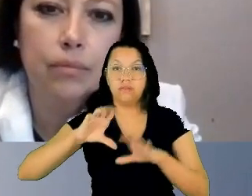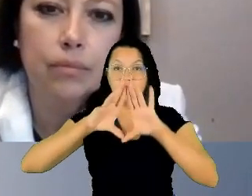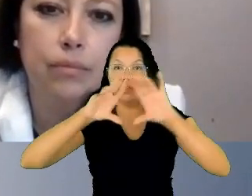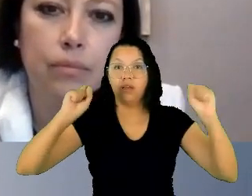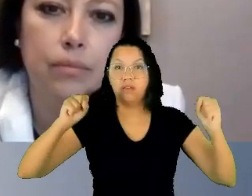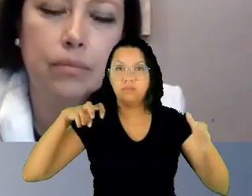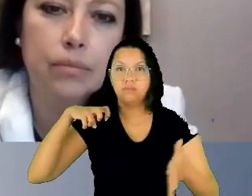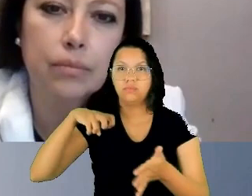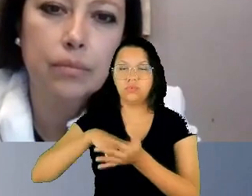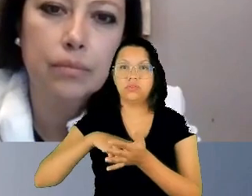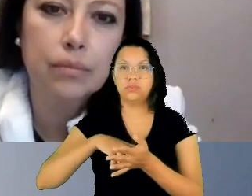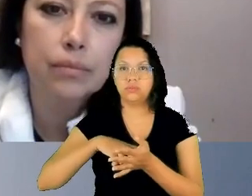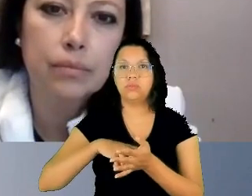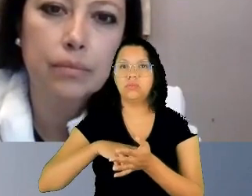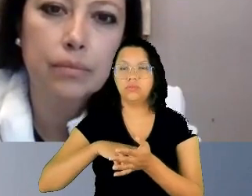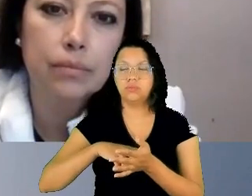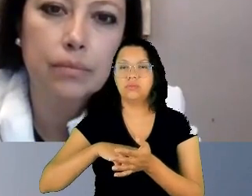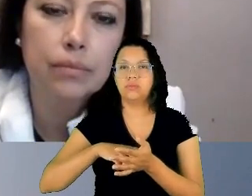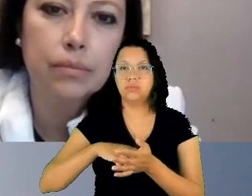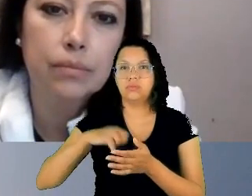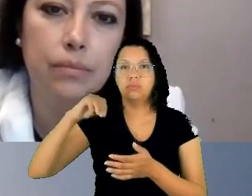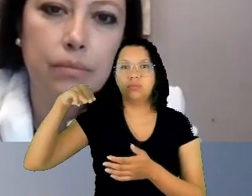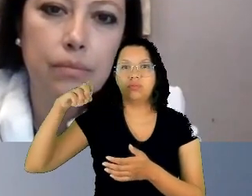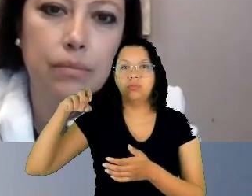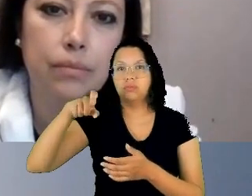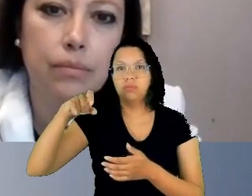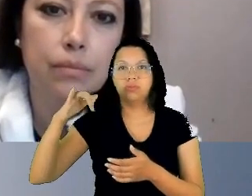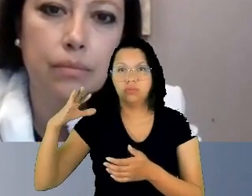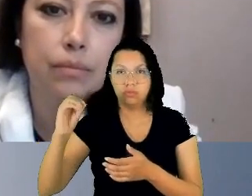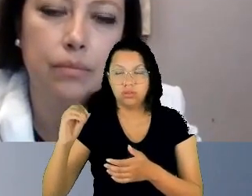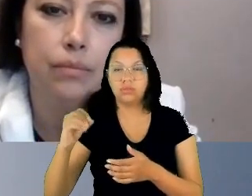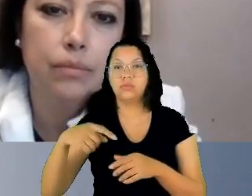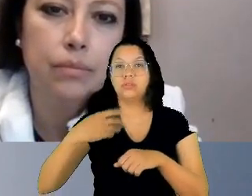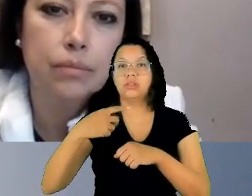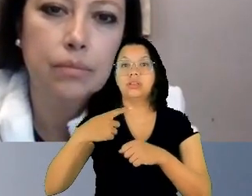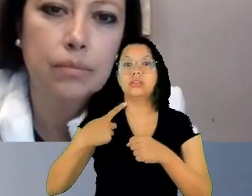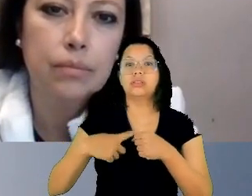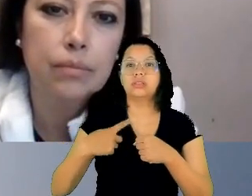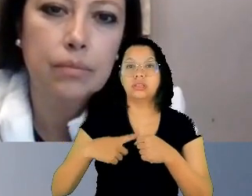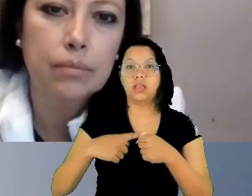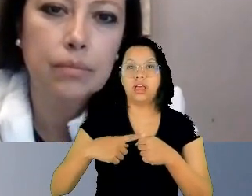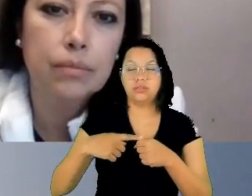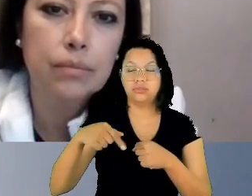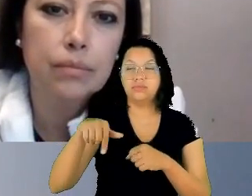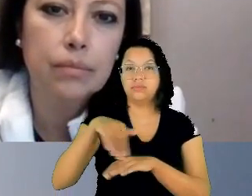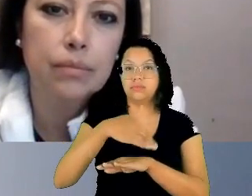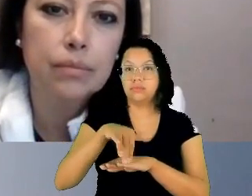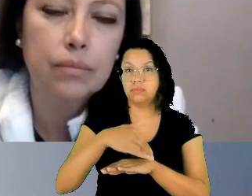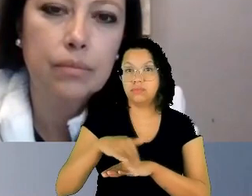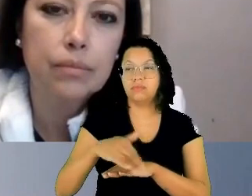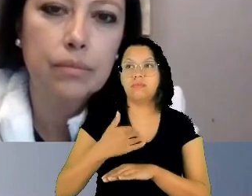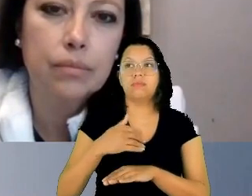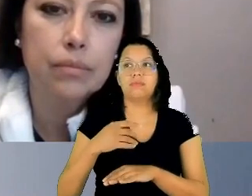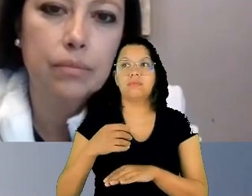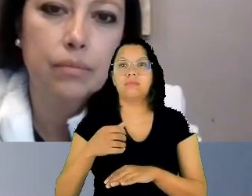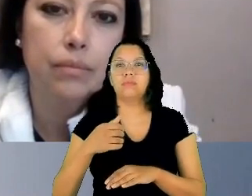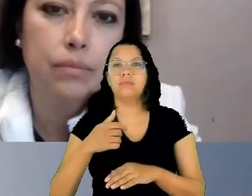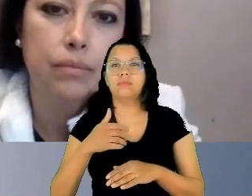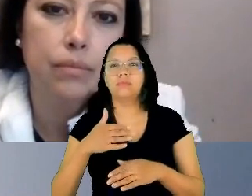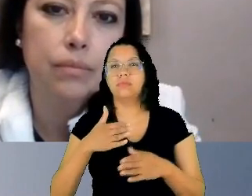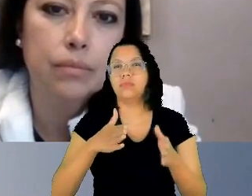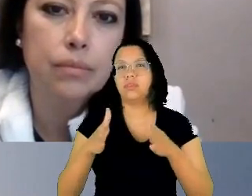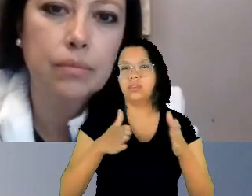morte de mulheres em Cidá Juárez. Estimava-se que entre 93 e 2003, mais de 370